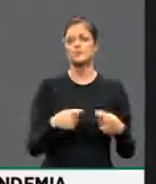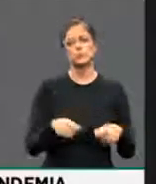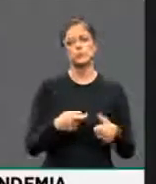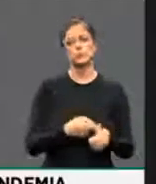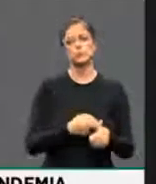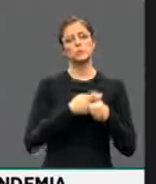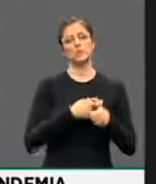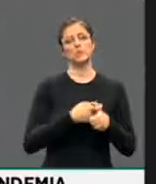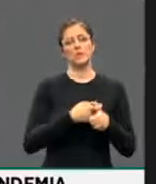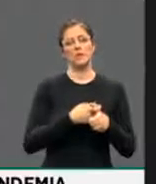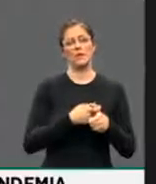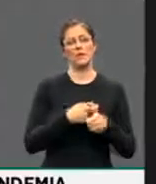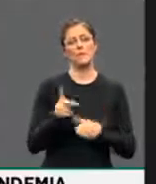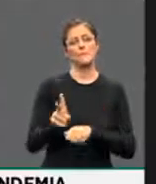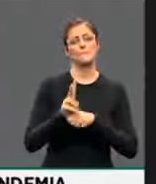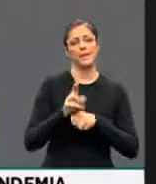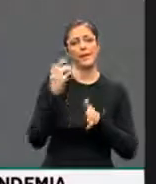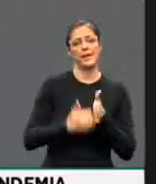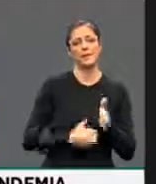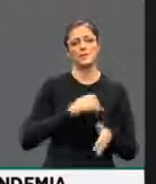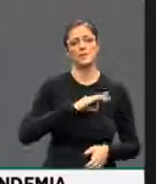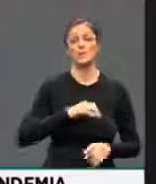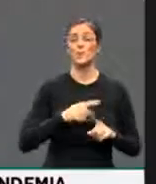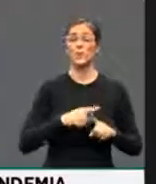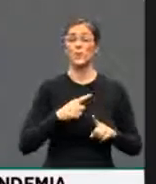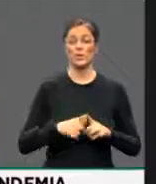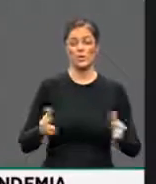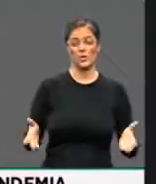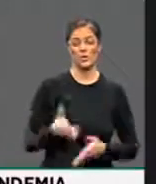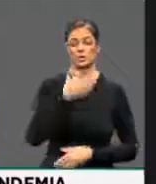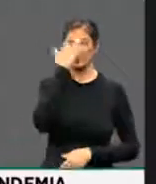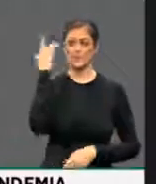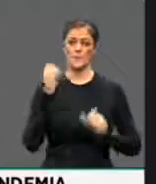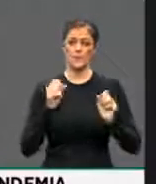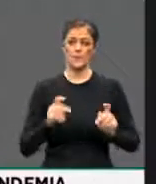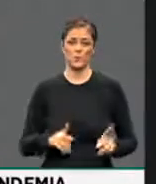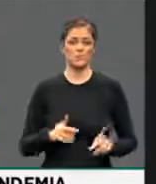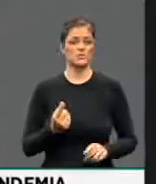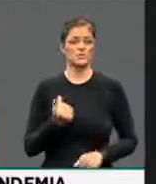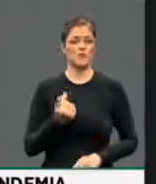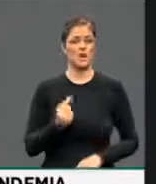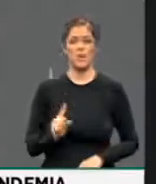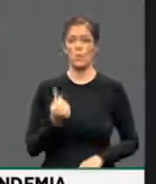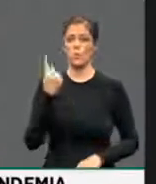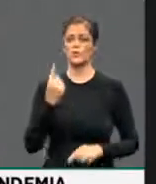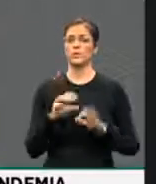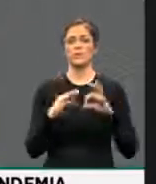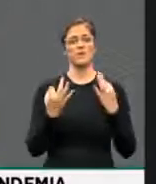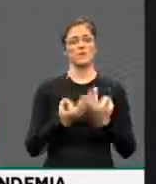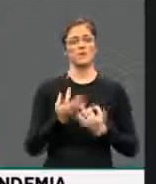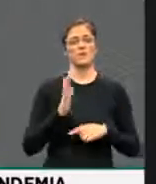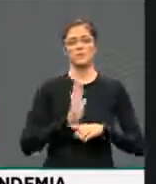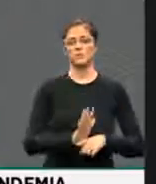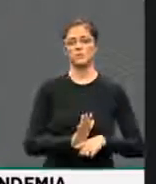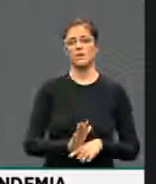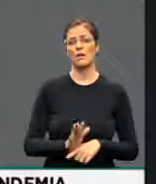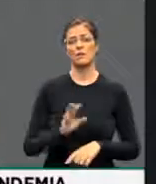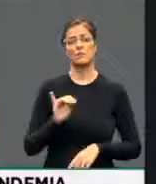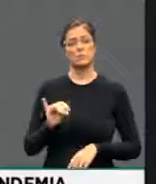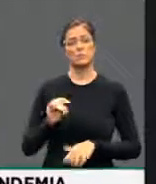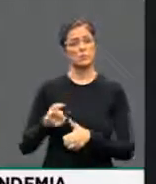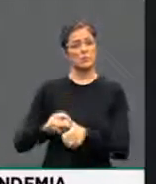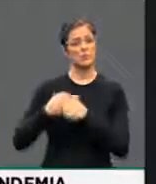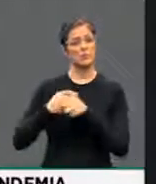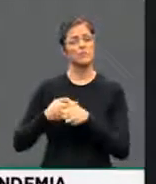Um momento de aperto em os aposentados são a rimbo de família, poderiam ter a suspensão do consignado e isso não teria nenhum aporte